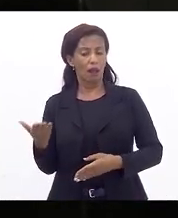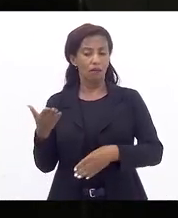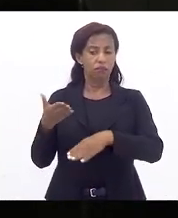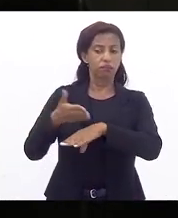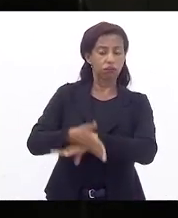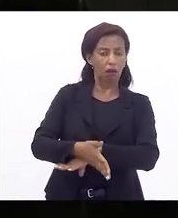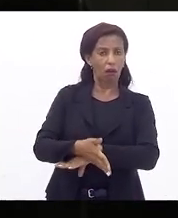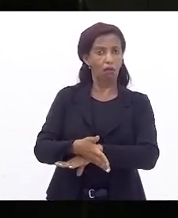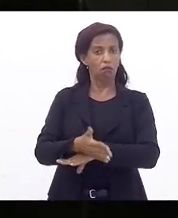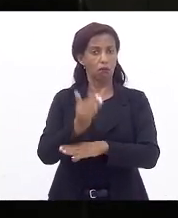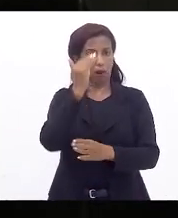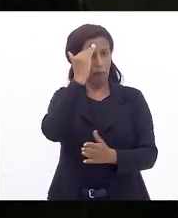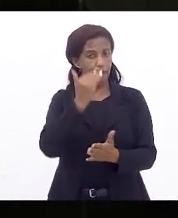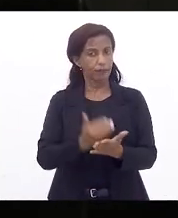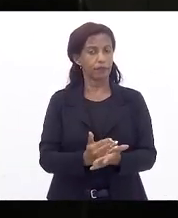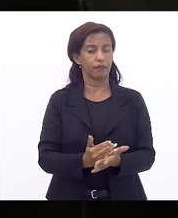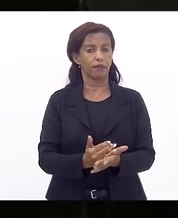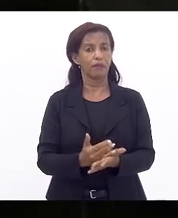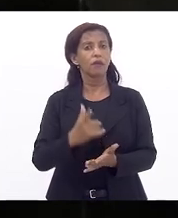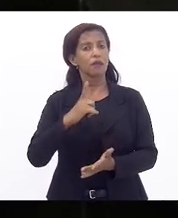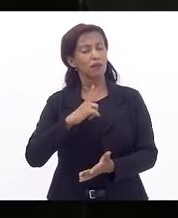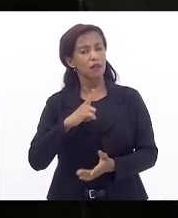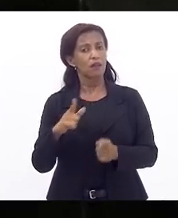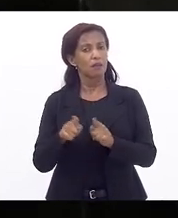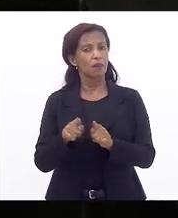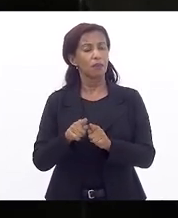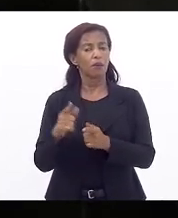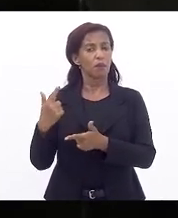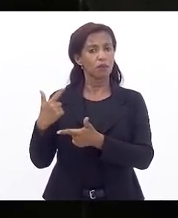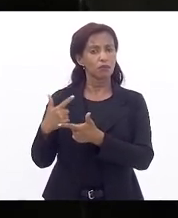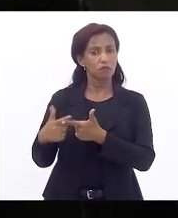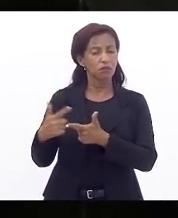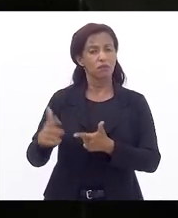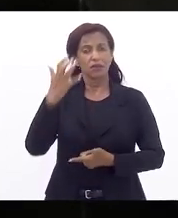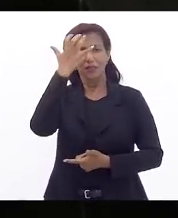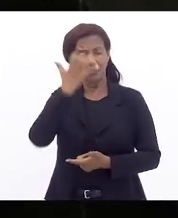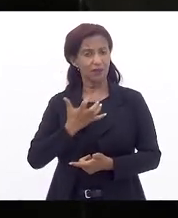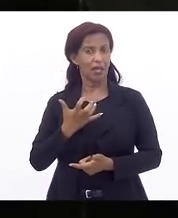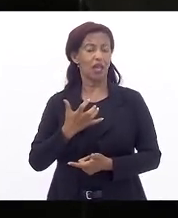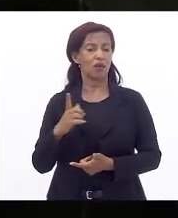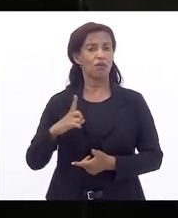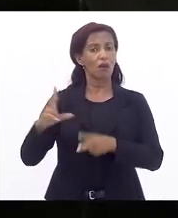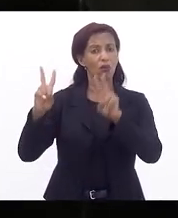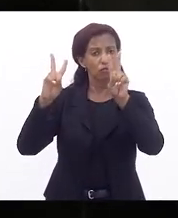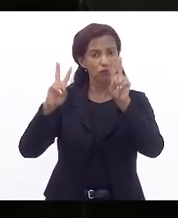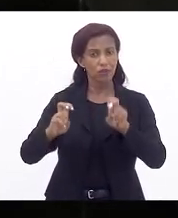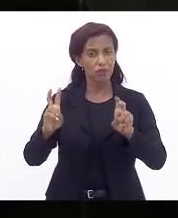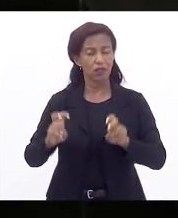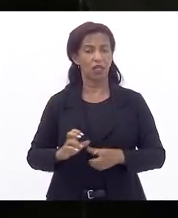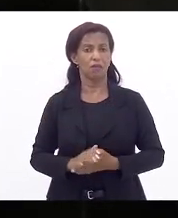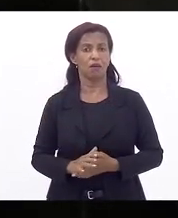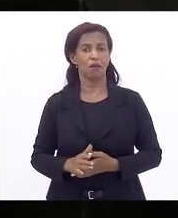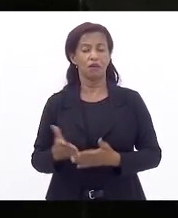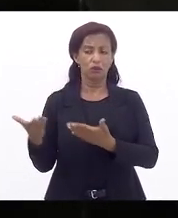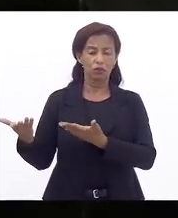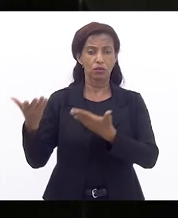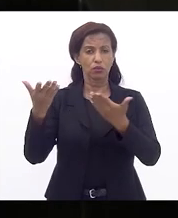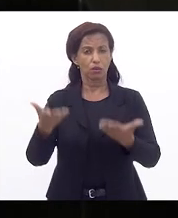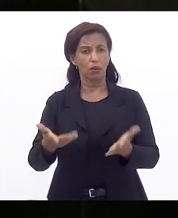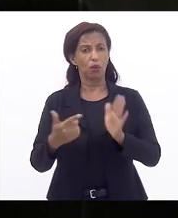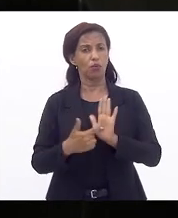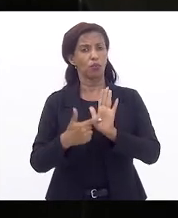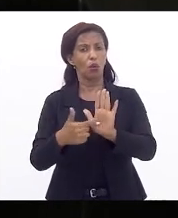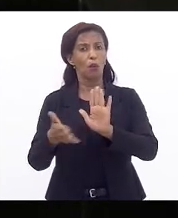cumpridos. Há questões graves relacionadas, deputada Marta Rocha, esse é um tema sobre o qual a Exª já